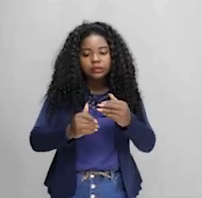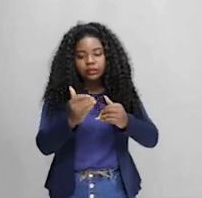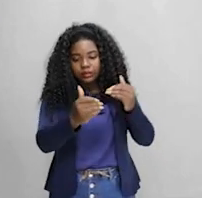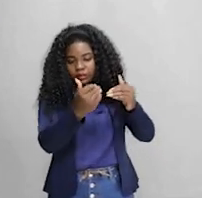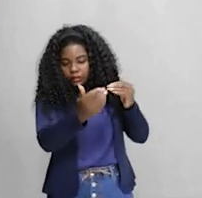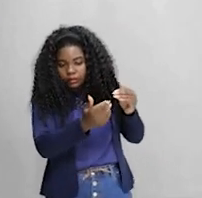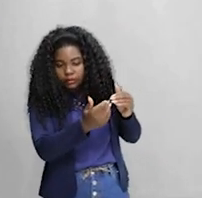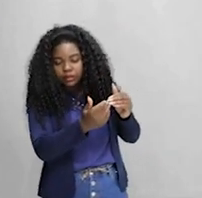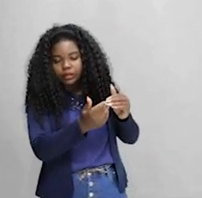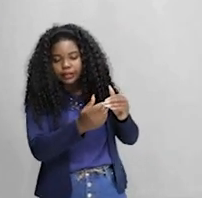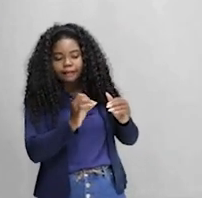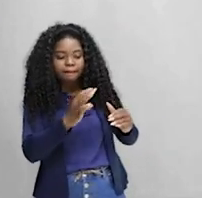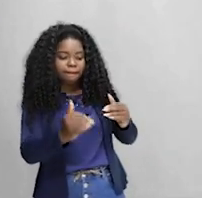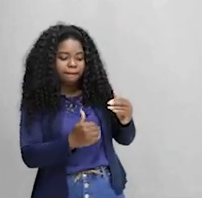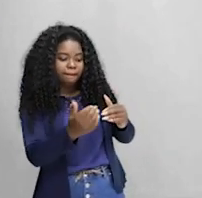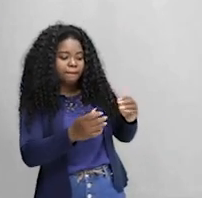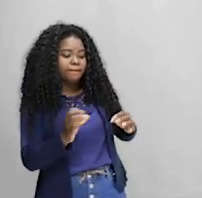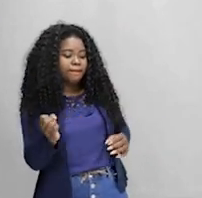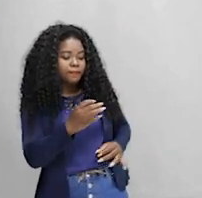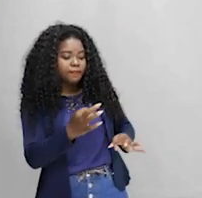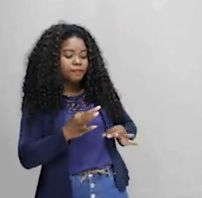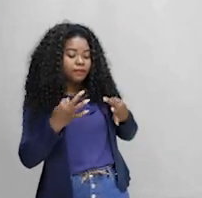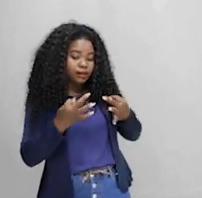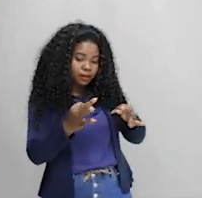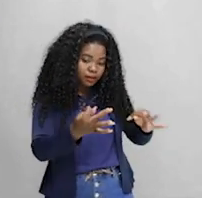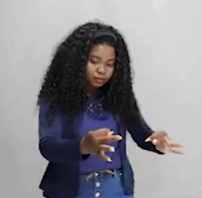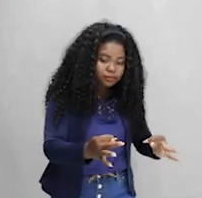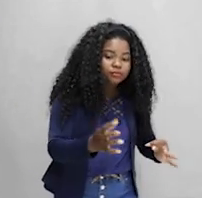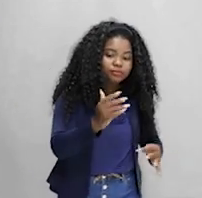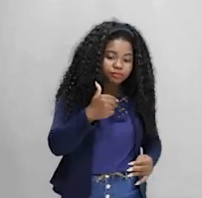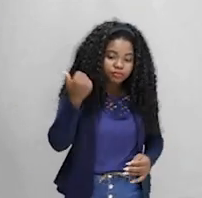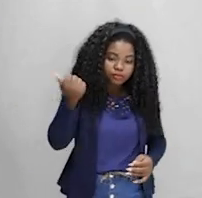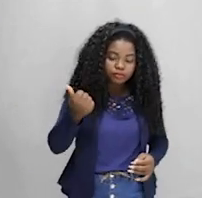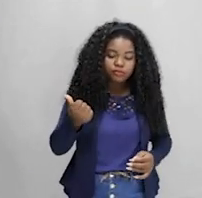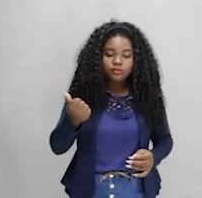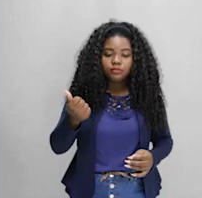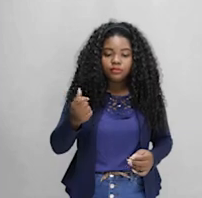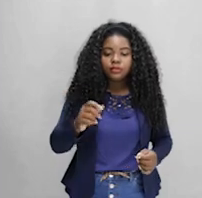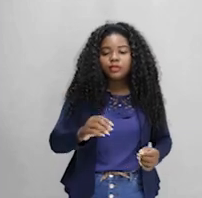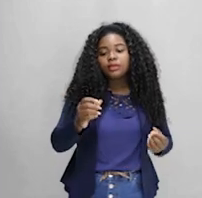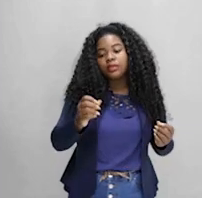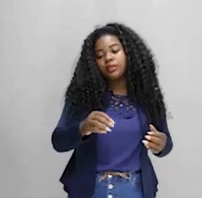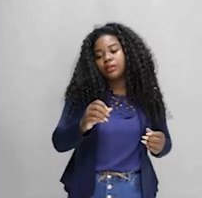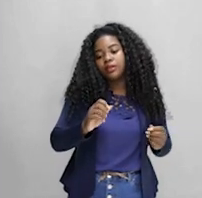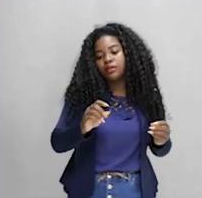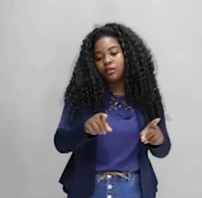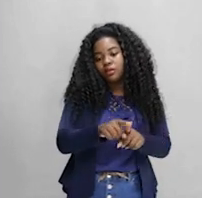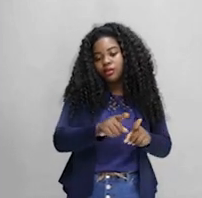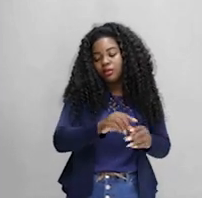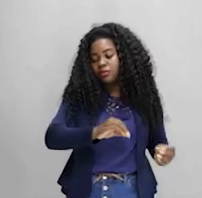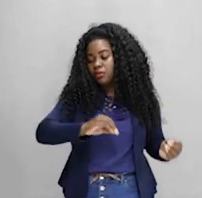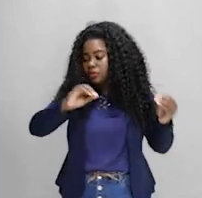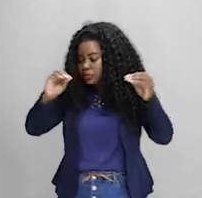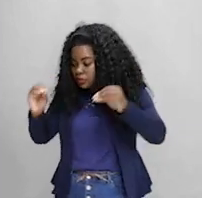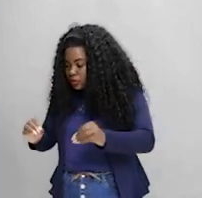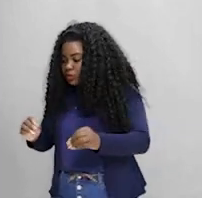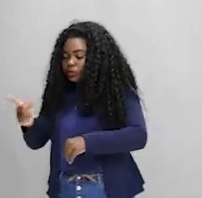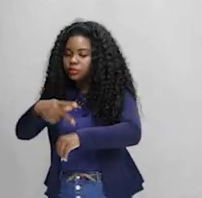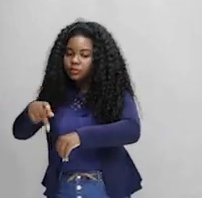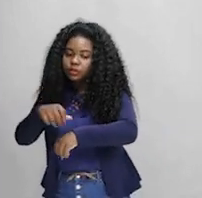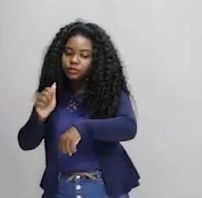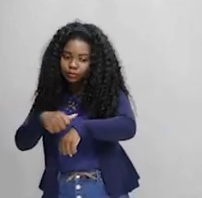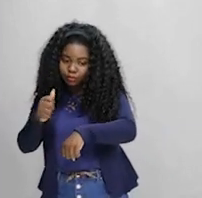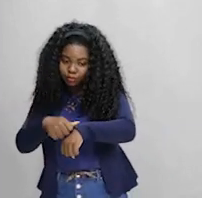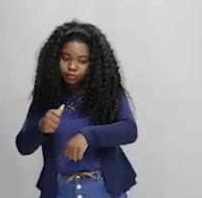buscar desenvolver novas tecnologias mais limpas, deveriam passar essas tecnologias para os países mais pobres e emergentes.